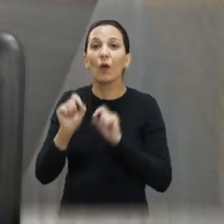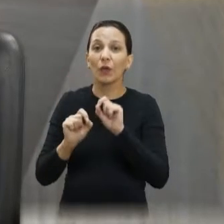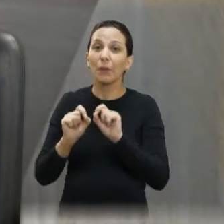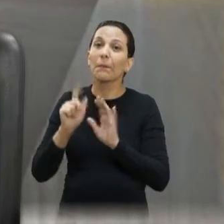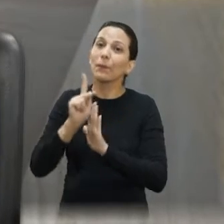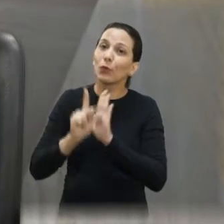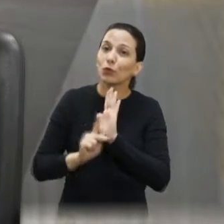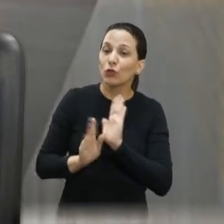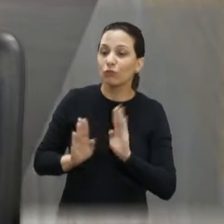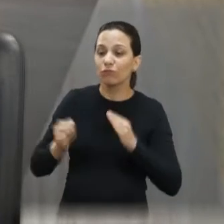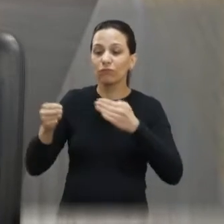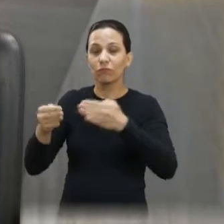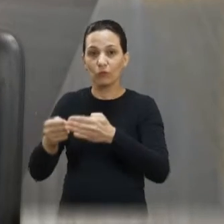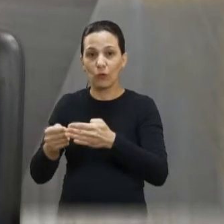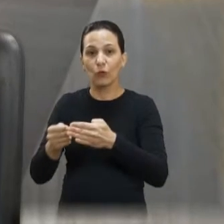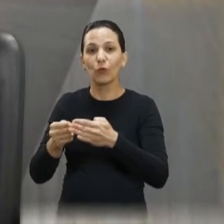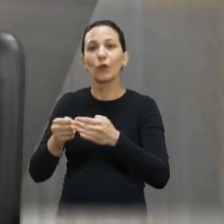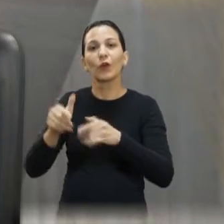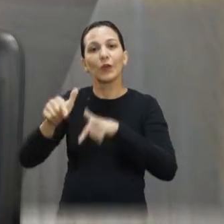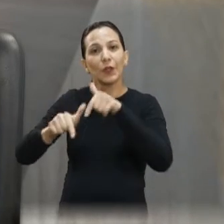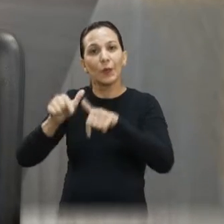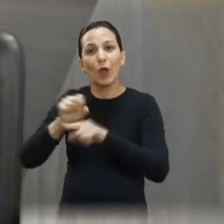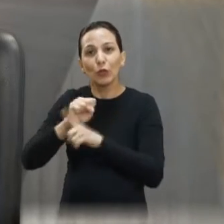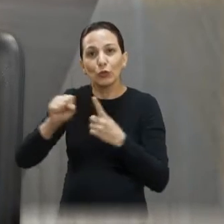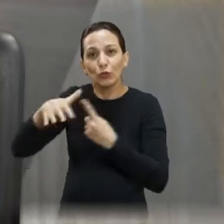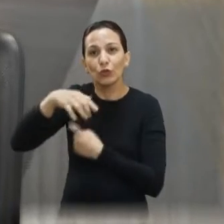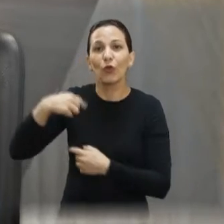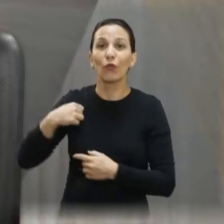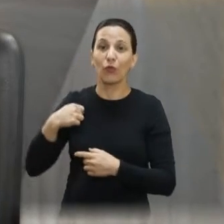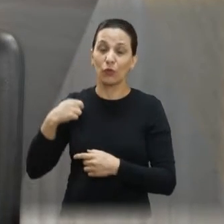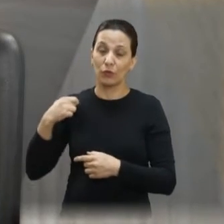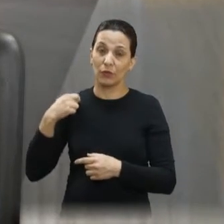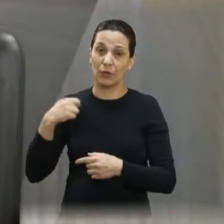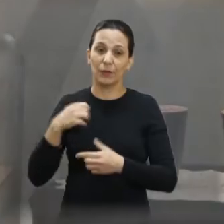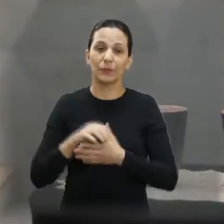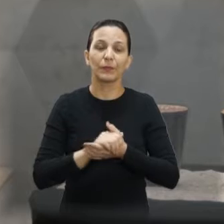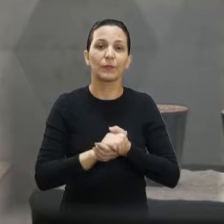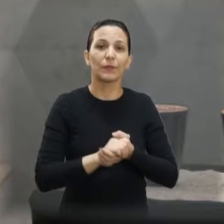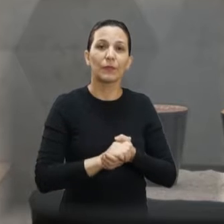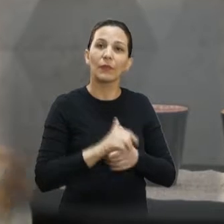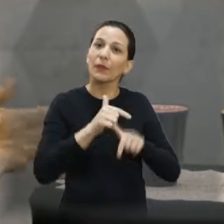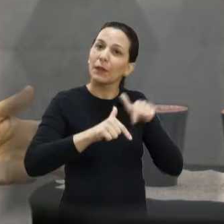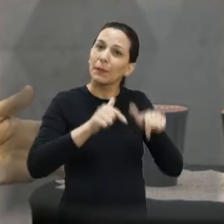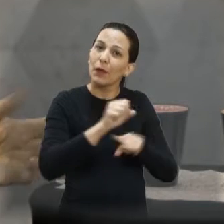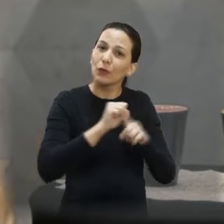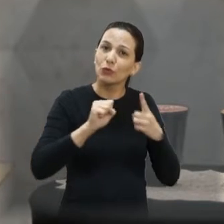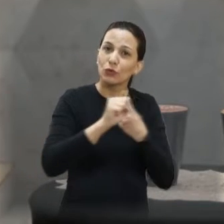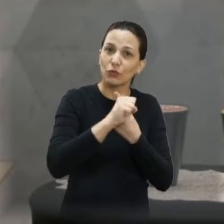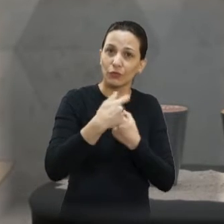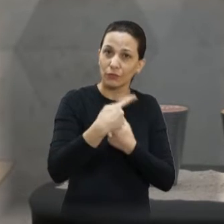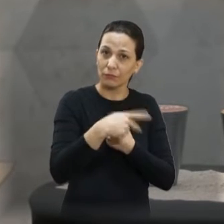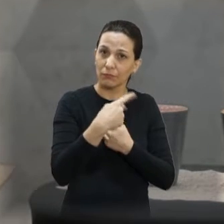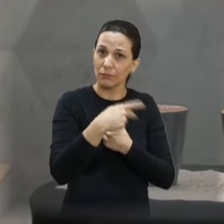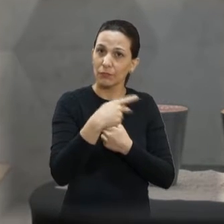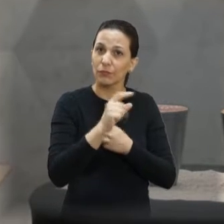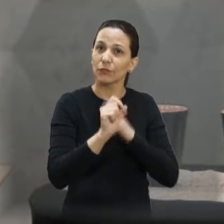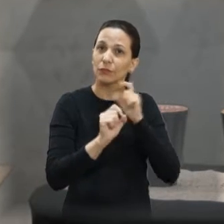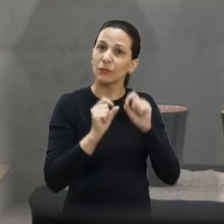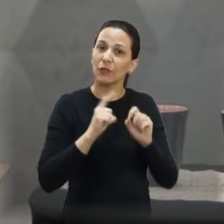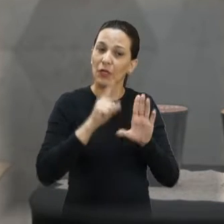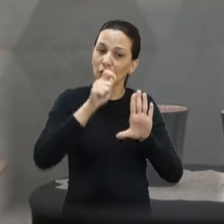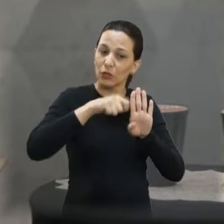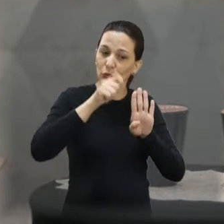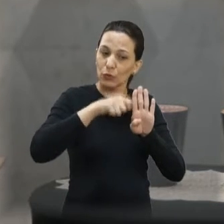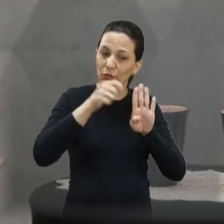projeto voltado ao trabalho que eles realizam, trabalho social na cidade. Um outro trabalho social que também foi merecedor de entrar para o